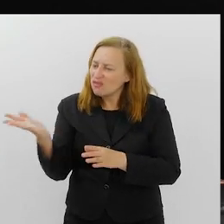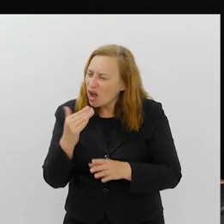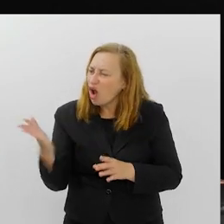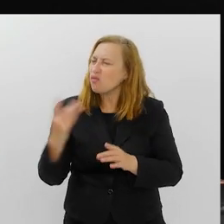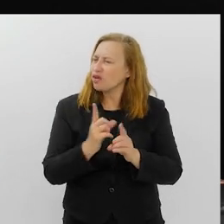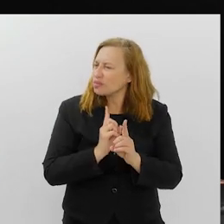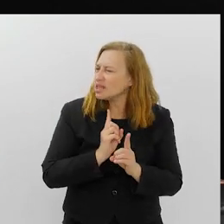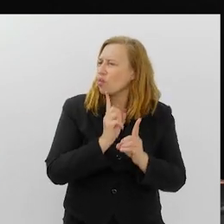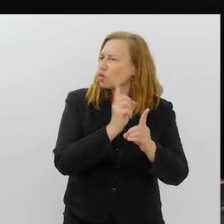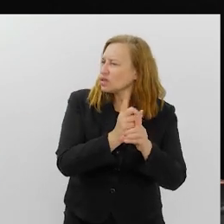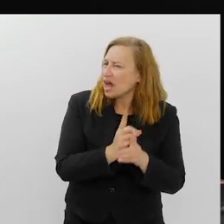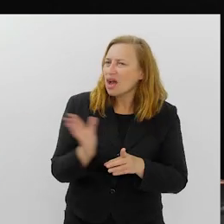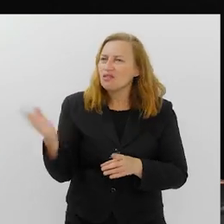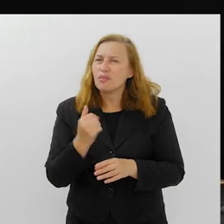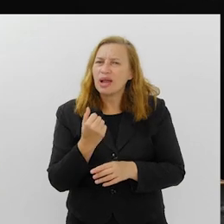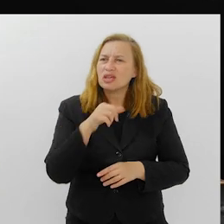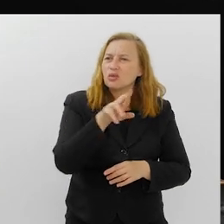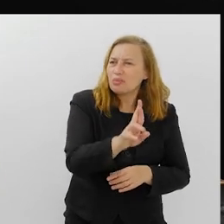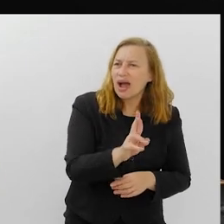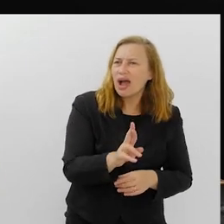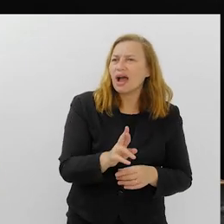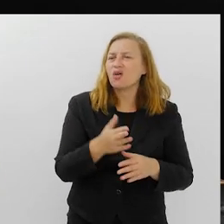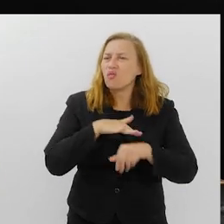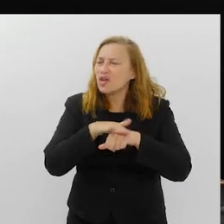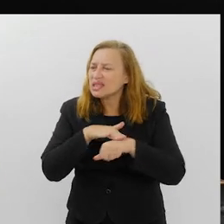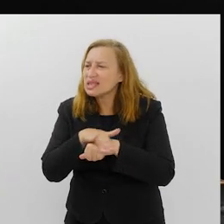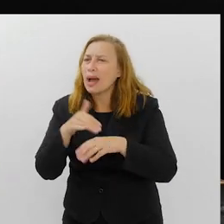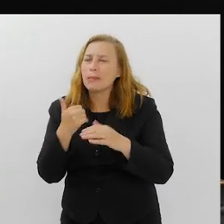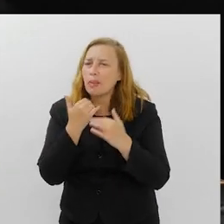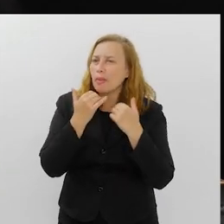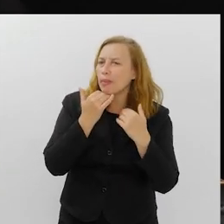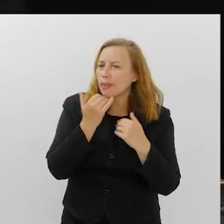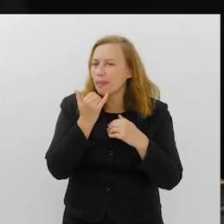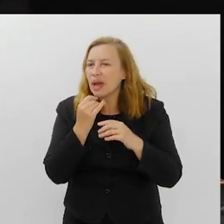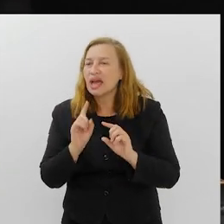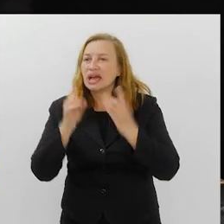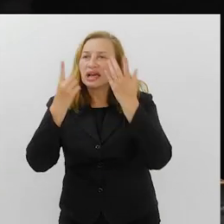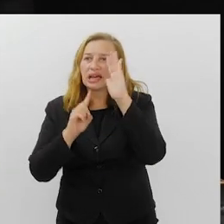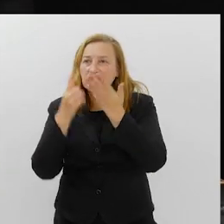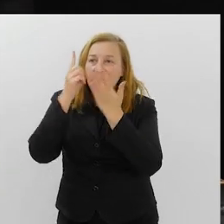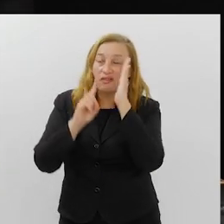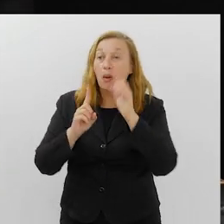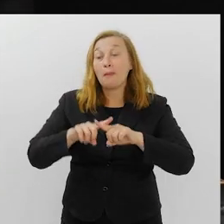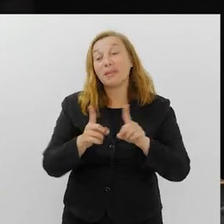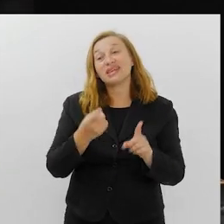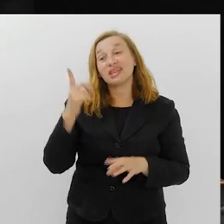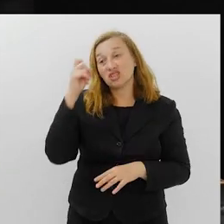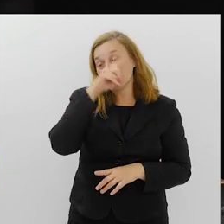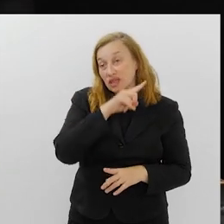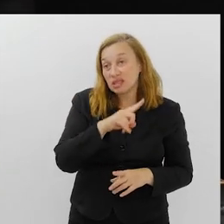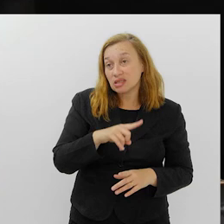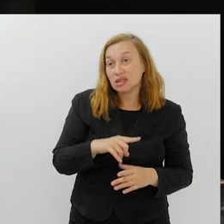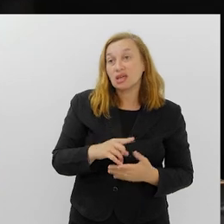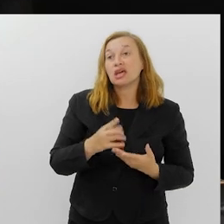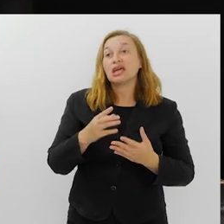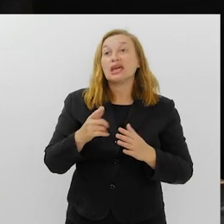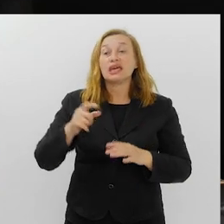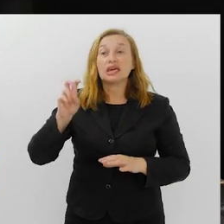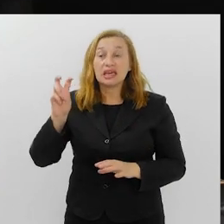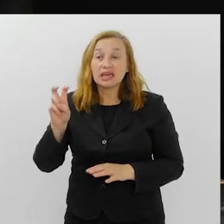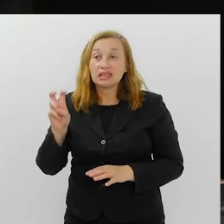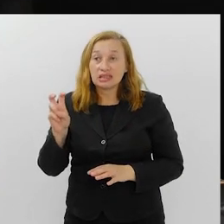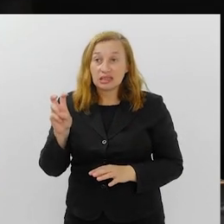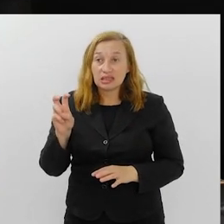Vamos nos encontrar, vamos ali no Bartal para ver se a gente conversa de carnaval. Mas é um pouco difícil. E aqui no Quinta das Conqueras,